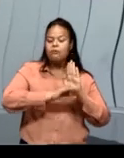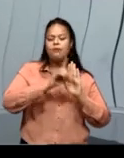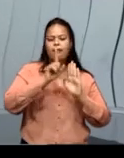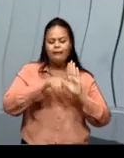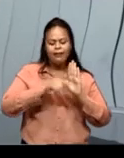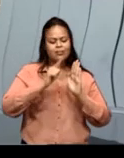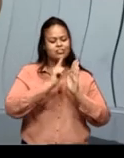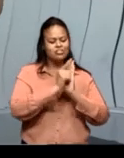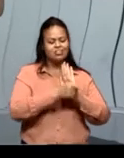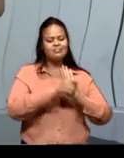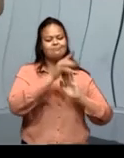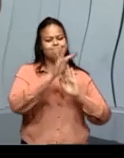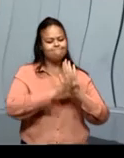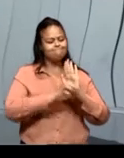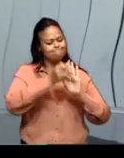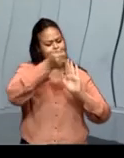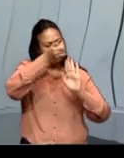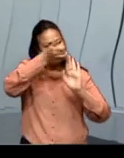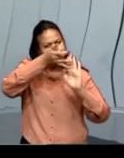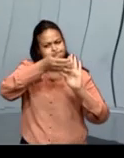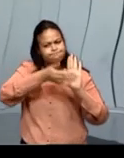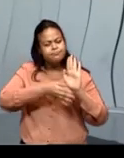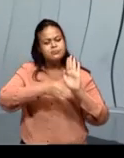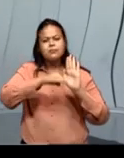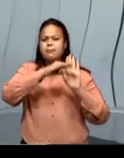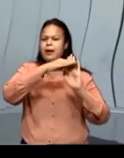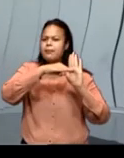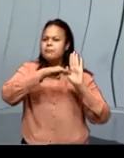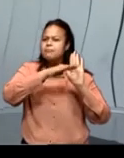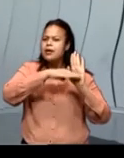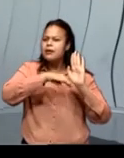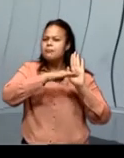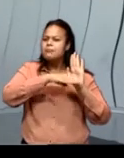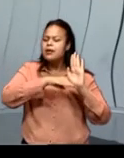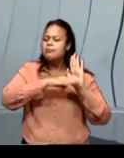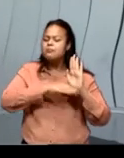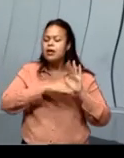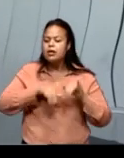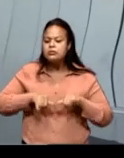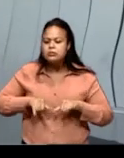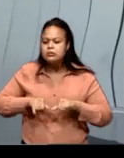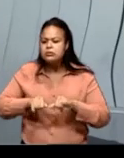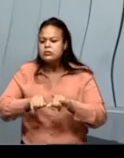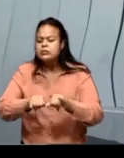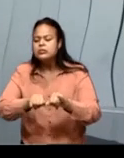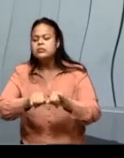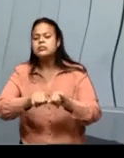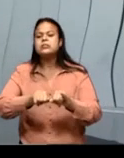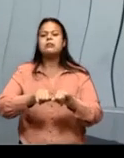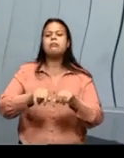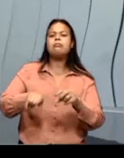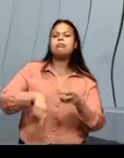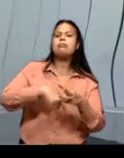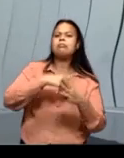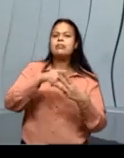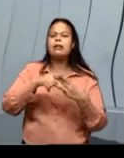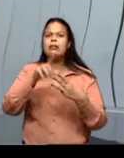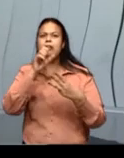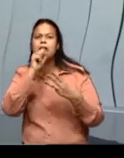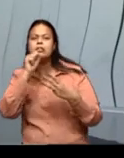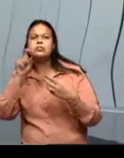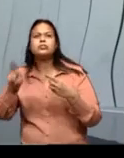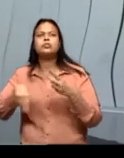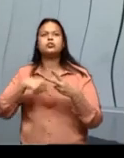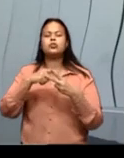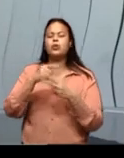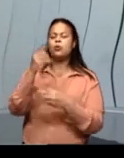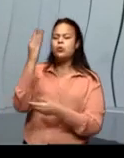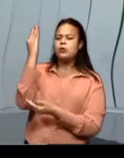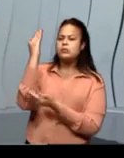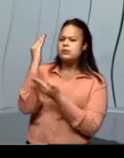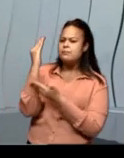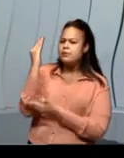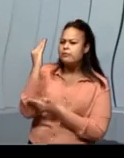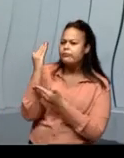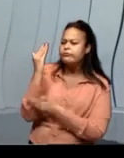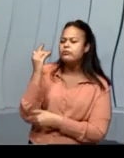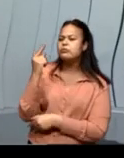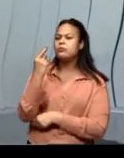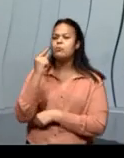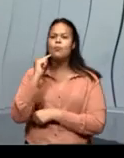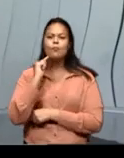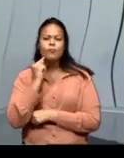Textual, descritivo. Lista de compras, três laranjas, dois abacaxis, um limão,